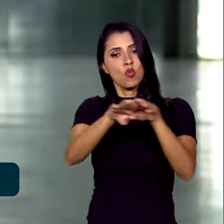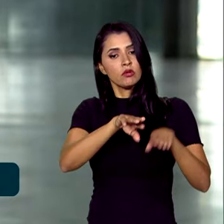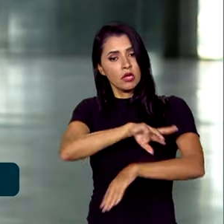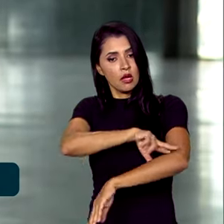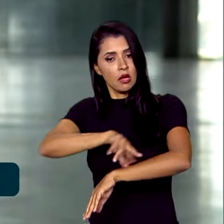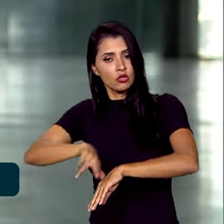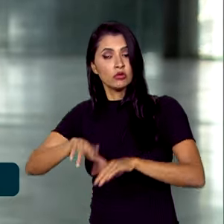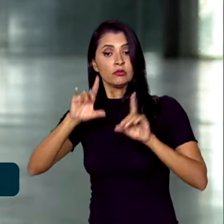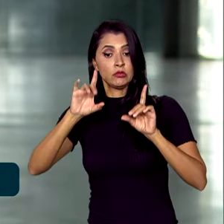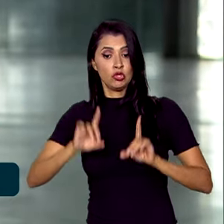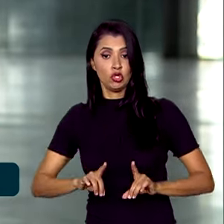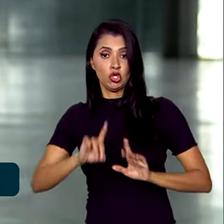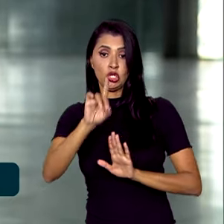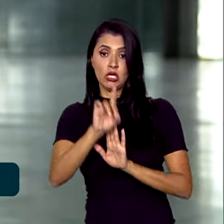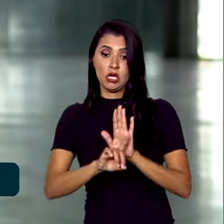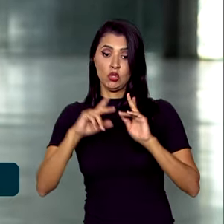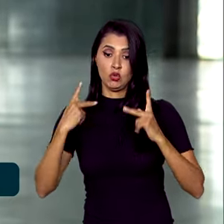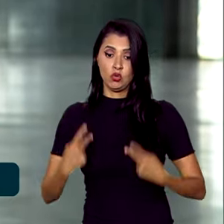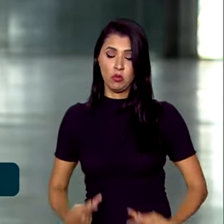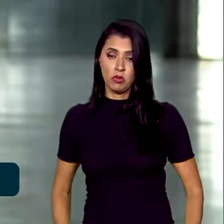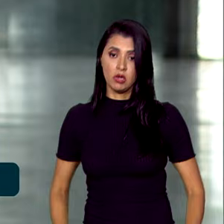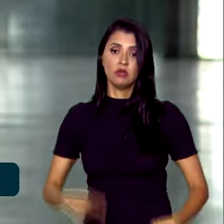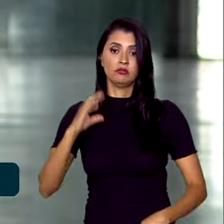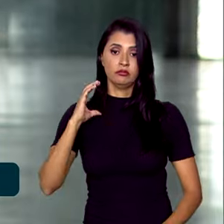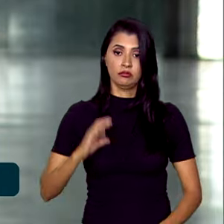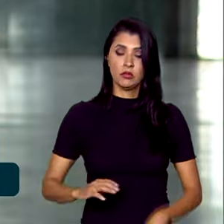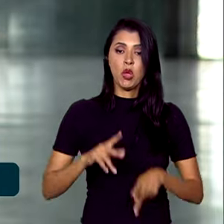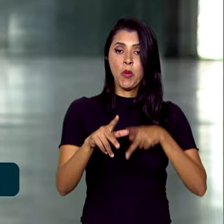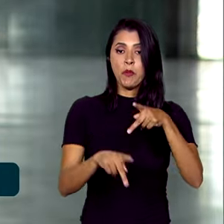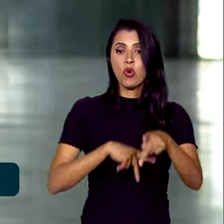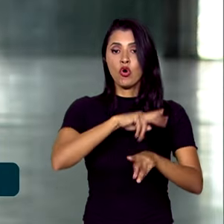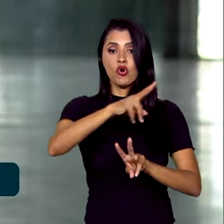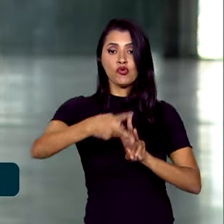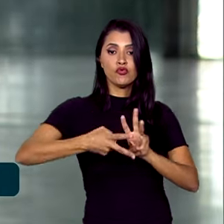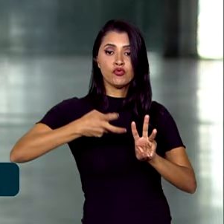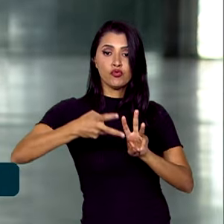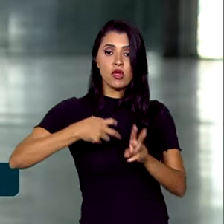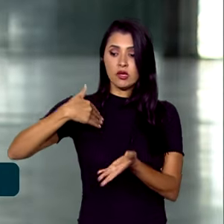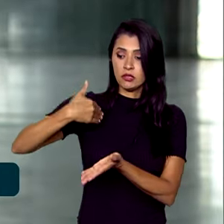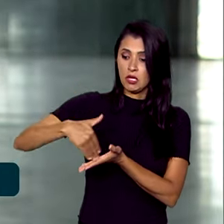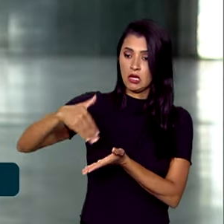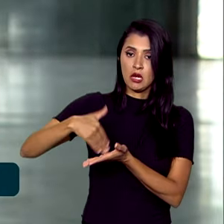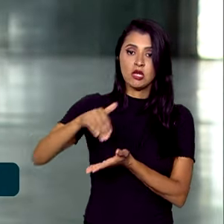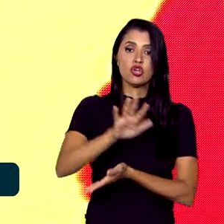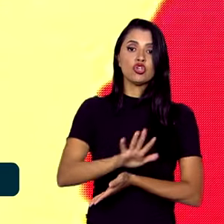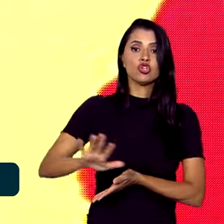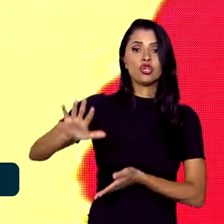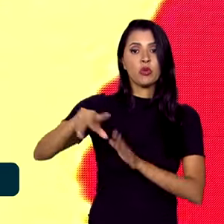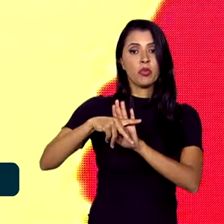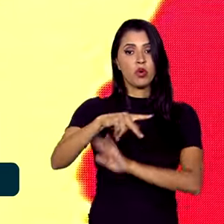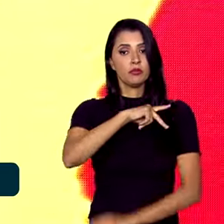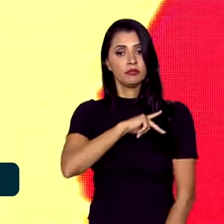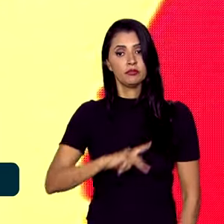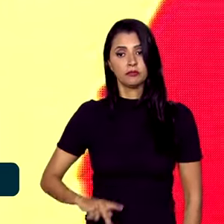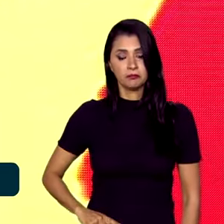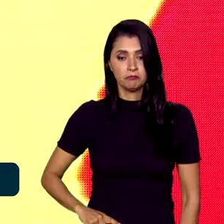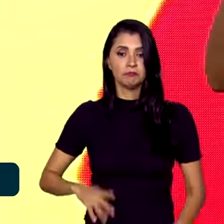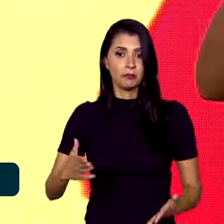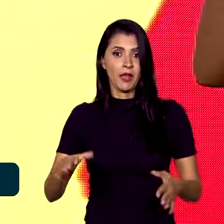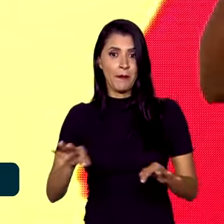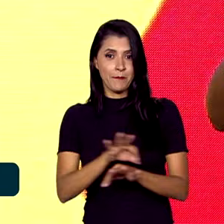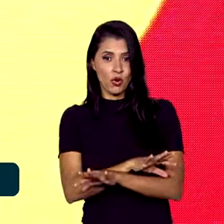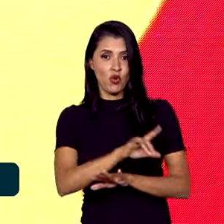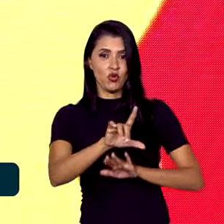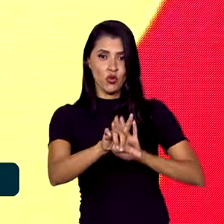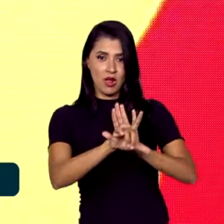dos Direitos Humanos e da Cidadania, dos Povos Indígenas e da Secretaria-Geral da Presidência. Depois da lei de